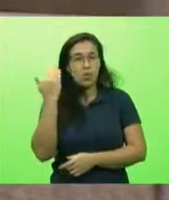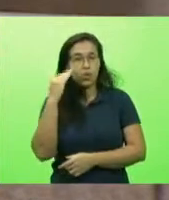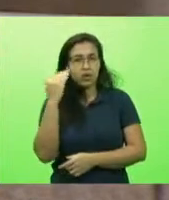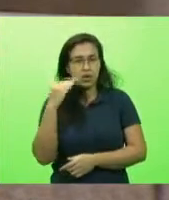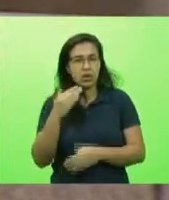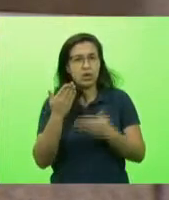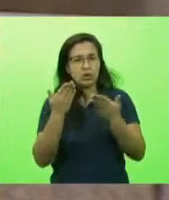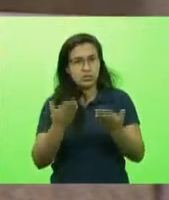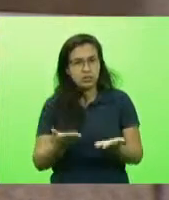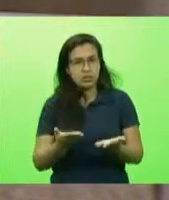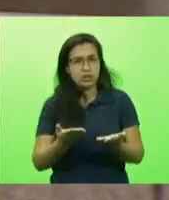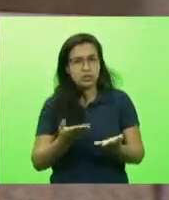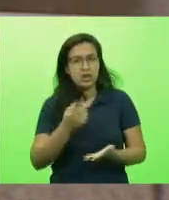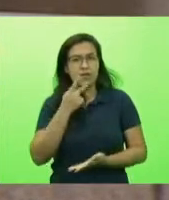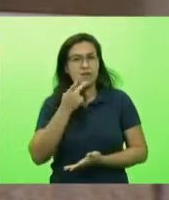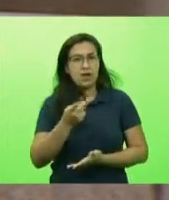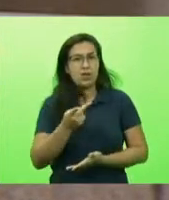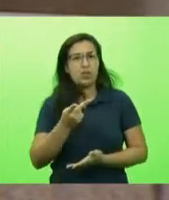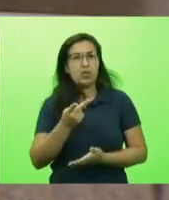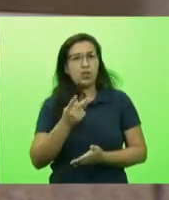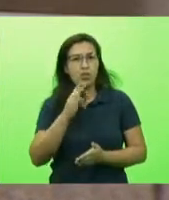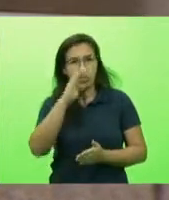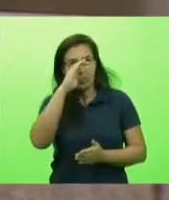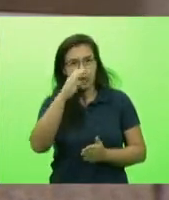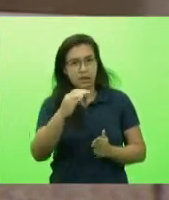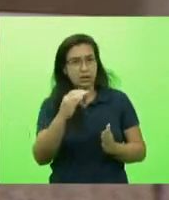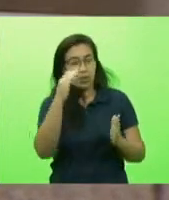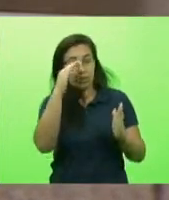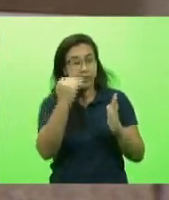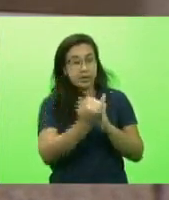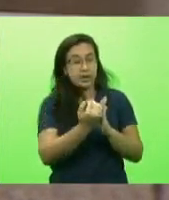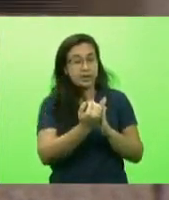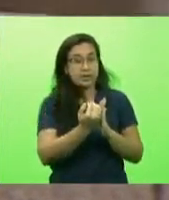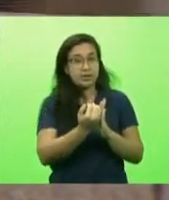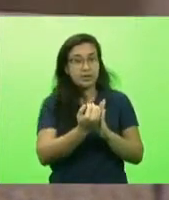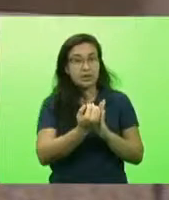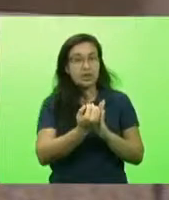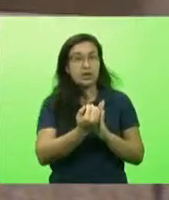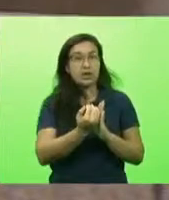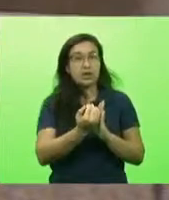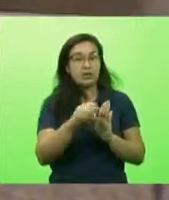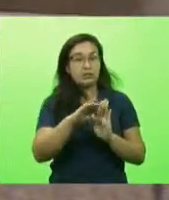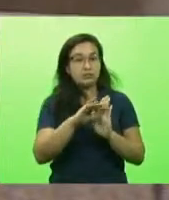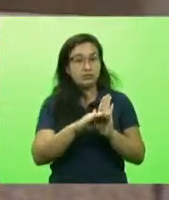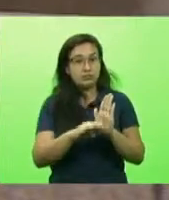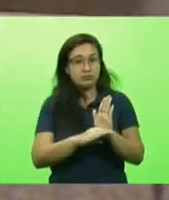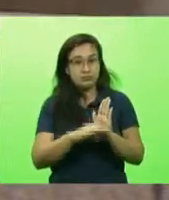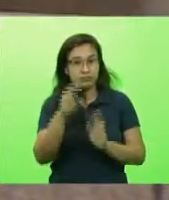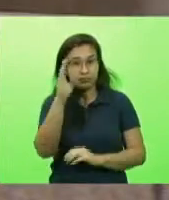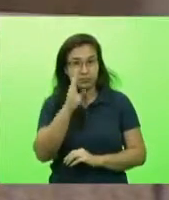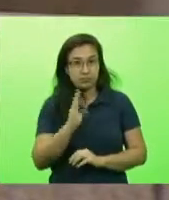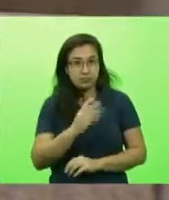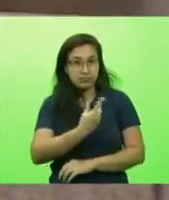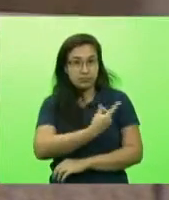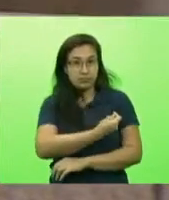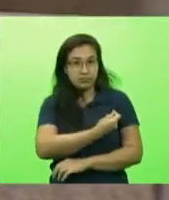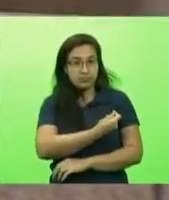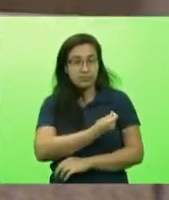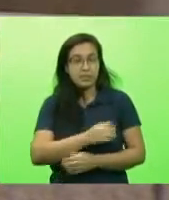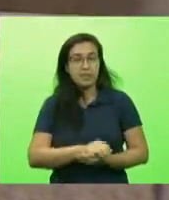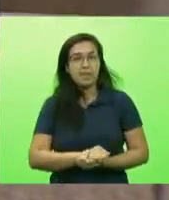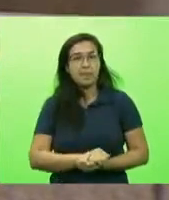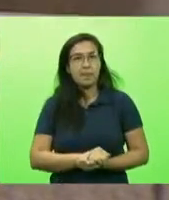muito no plano nacional de imunização mas aqui deixe-me pegar um pouquinho a toada da deputada Carminati